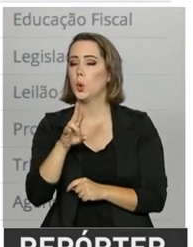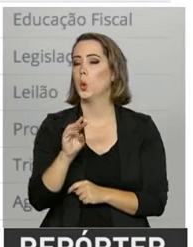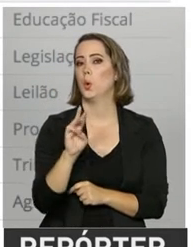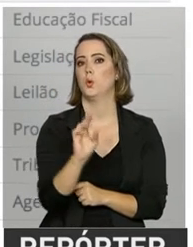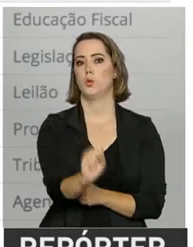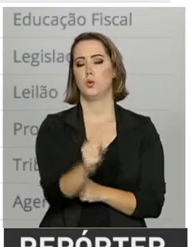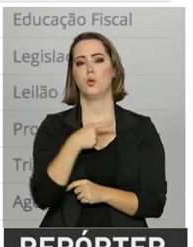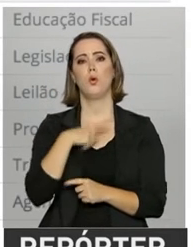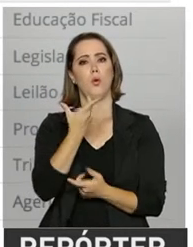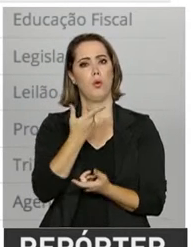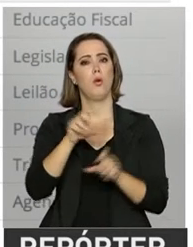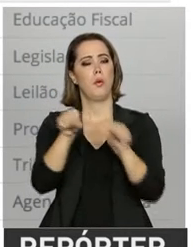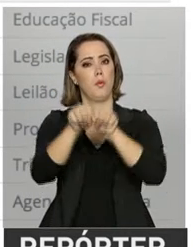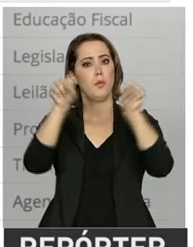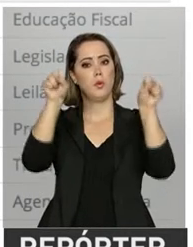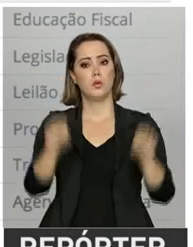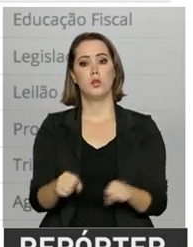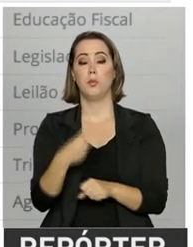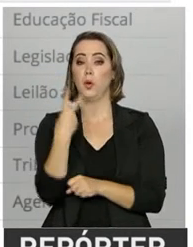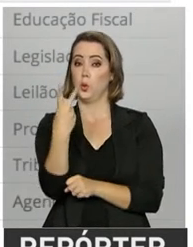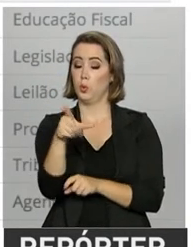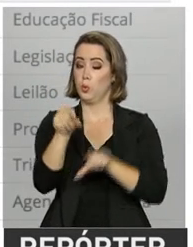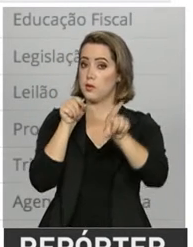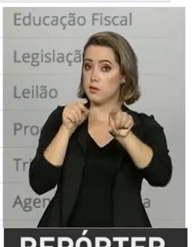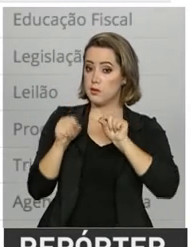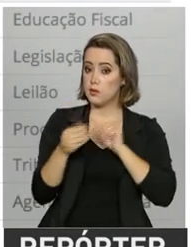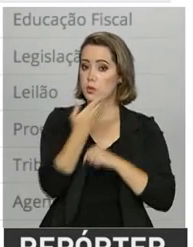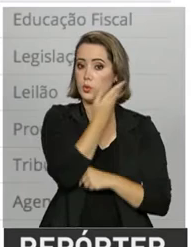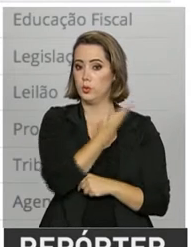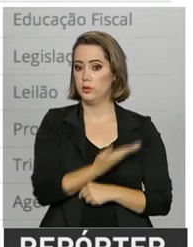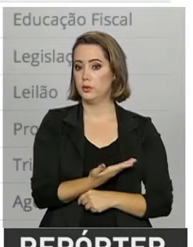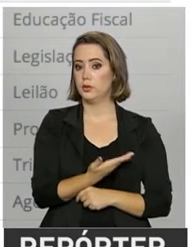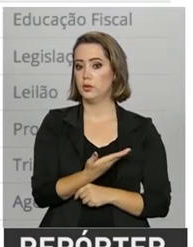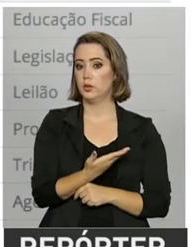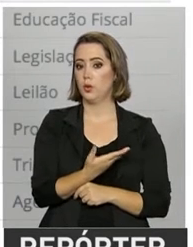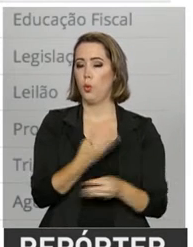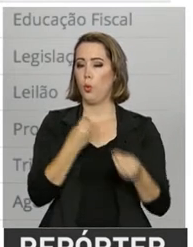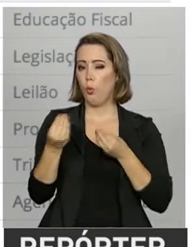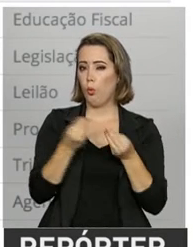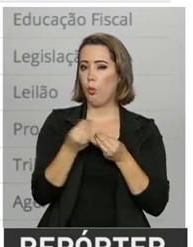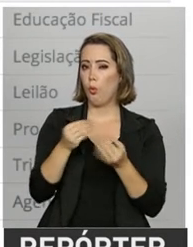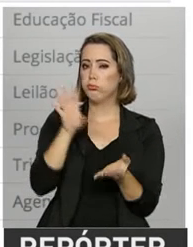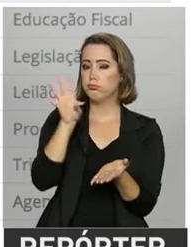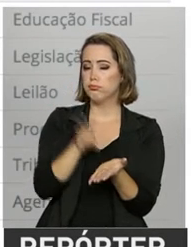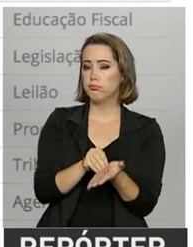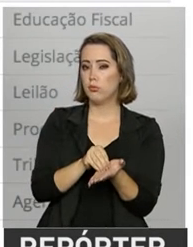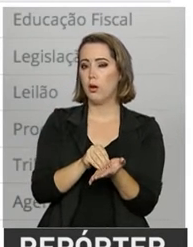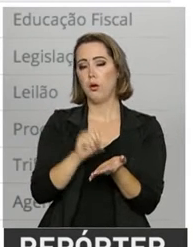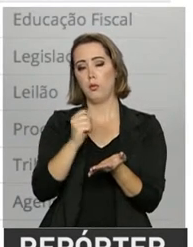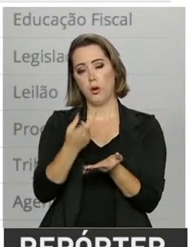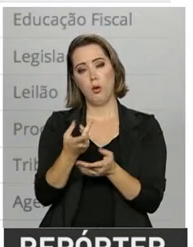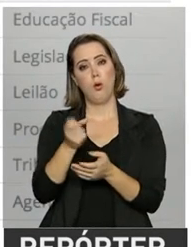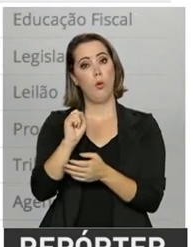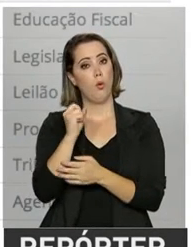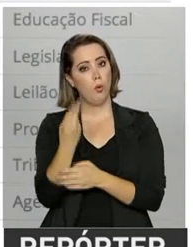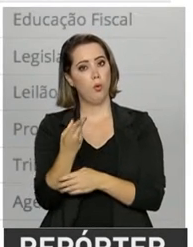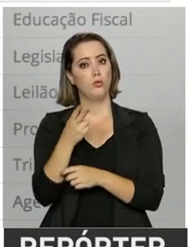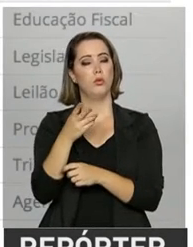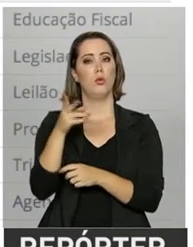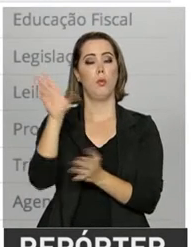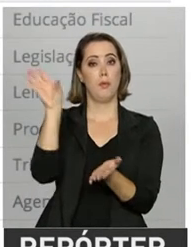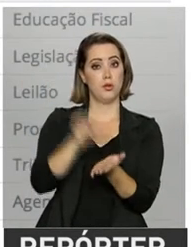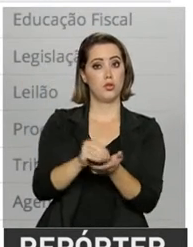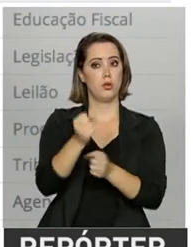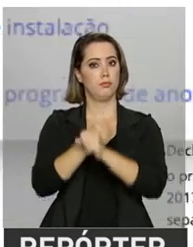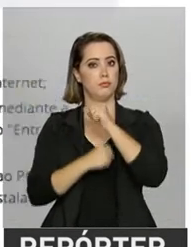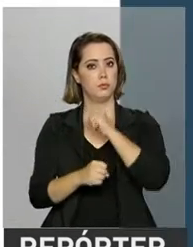opções Programa IRPF 2017, Instruções de Instalação e Download de Anos Anteriores. Na